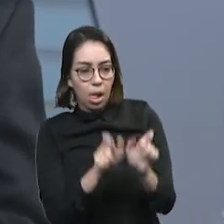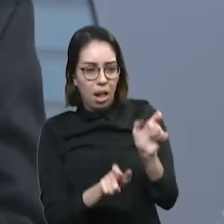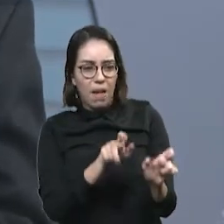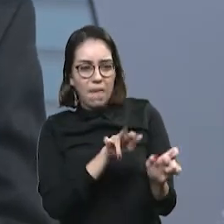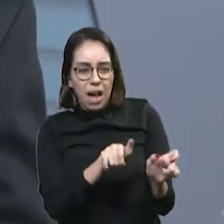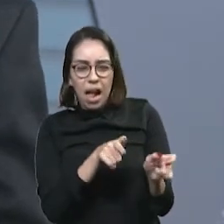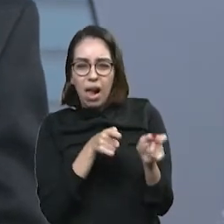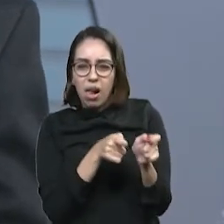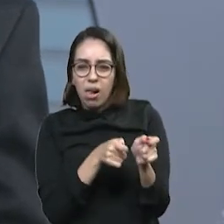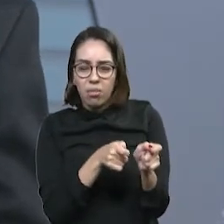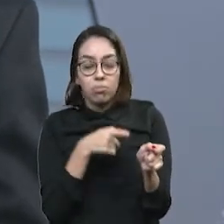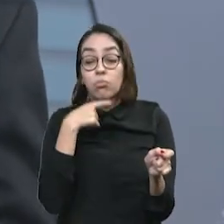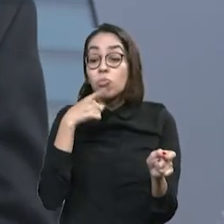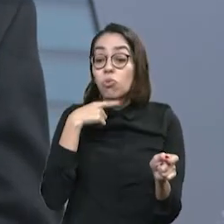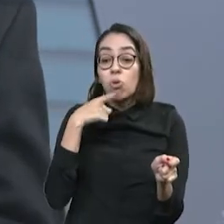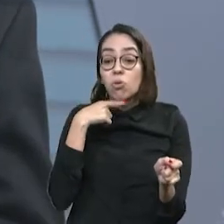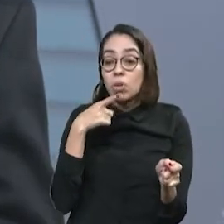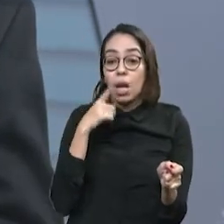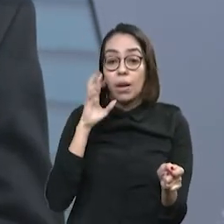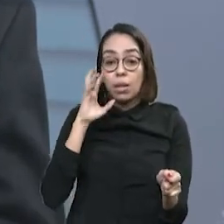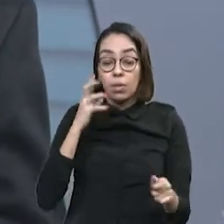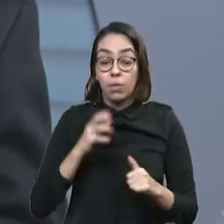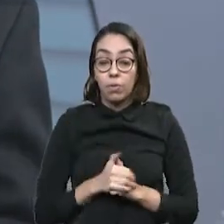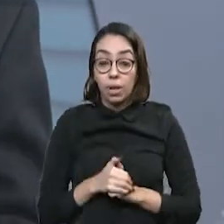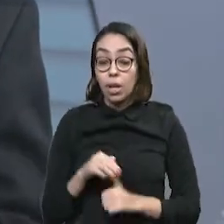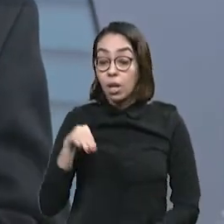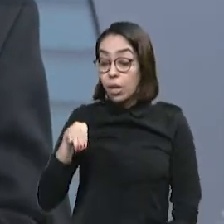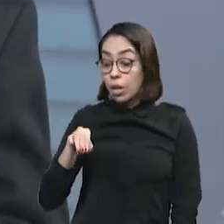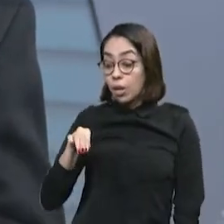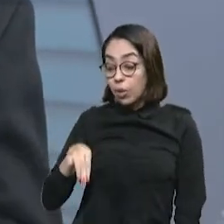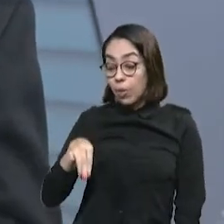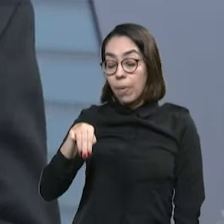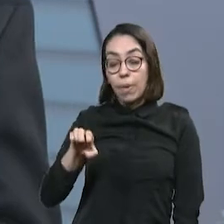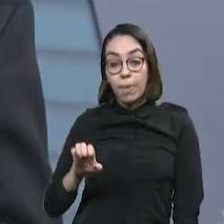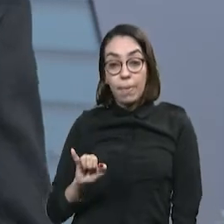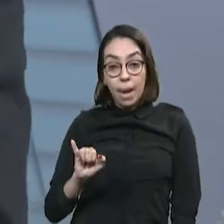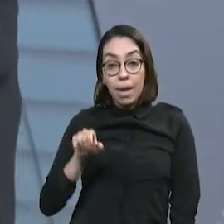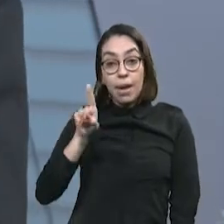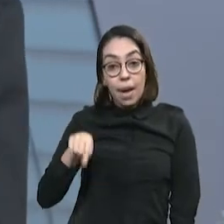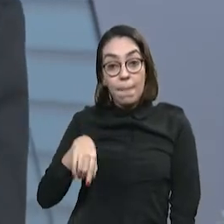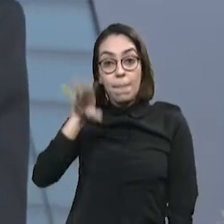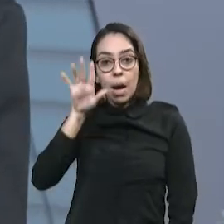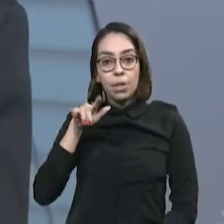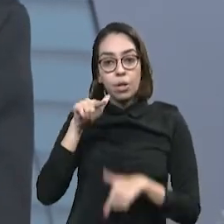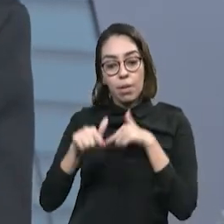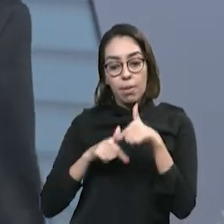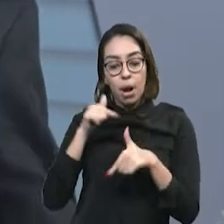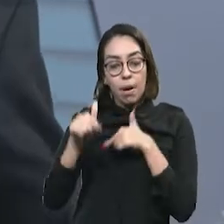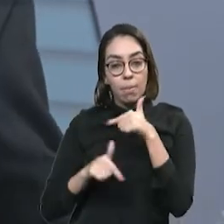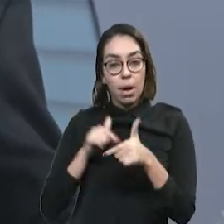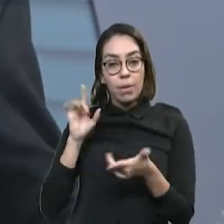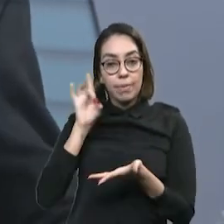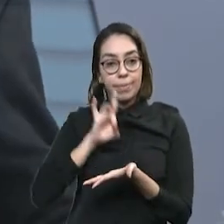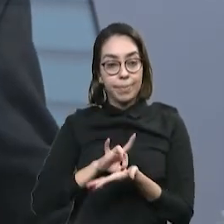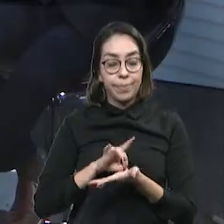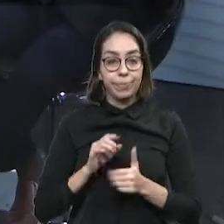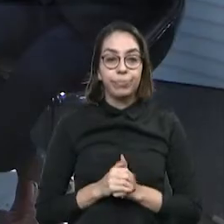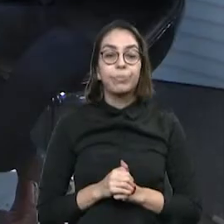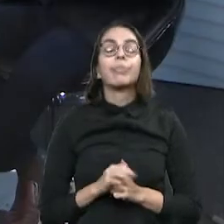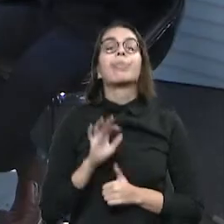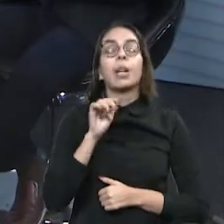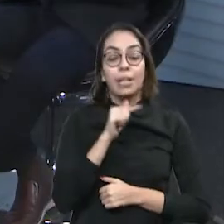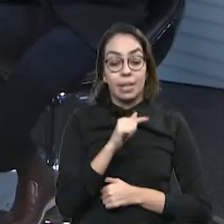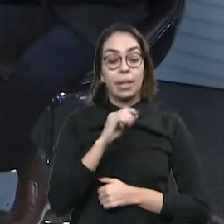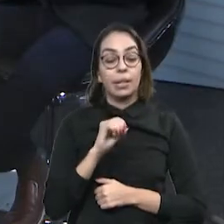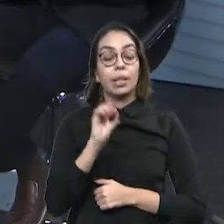E o micro, o simples, micro, é quem gera mais emprego no Brasil, não é isso? 70% dos empregos são gerados por micro e pequenos